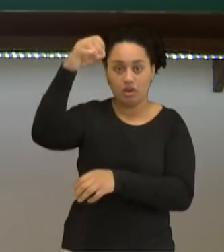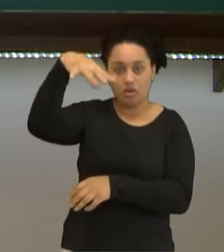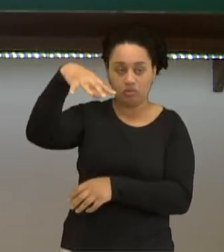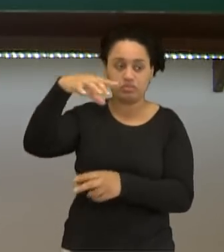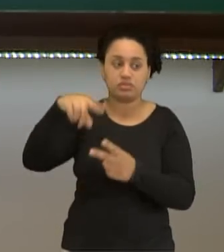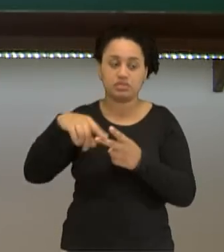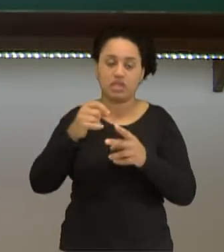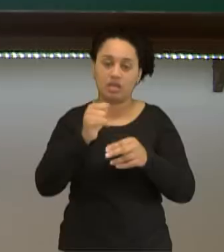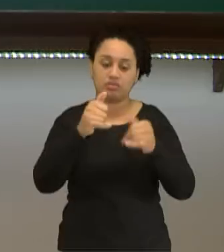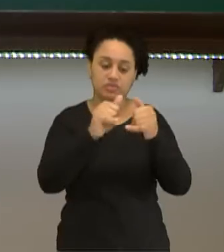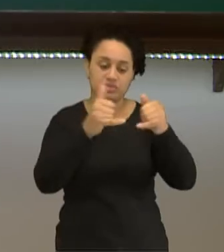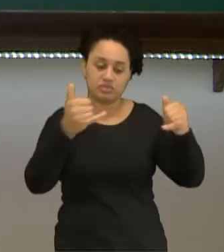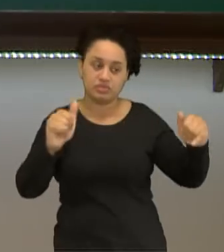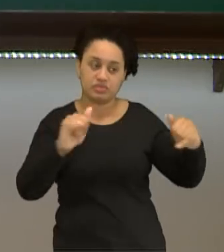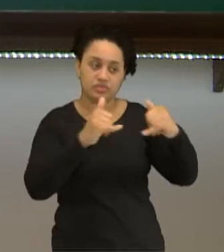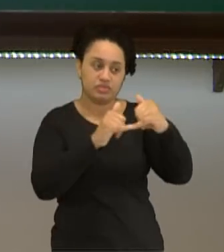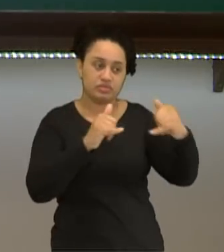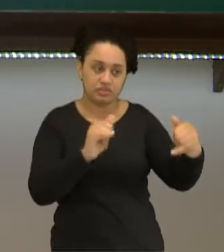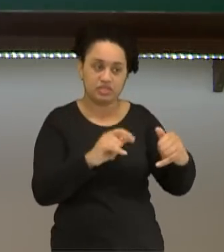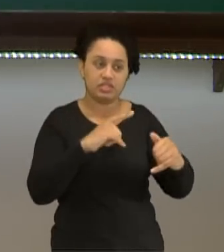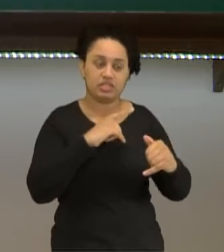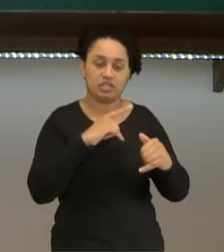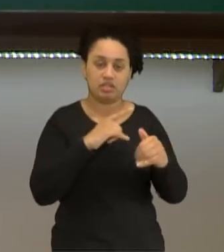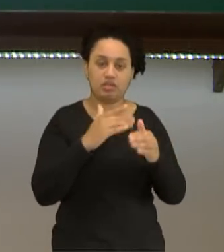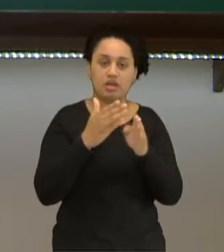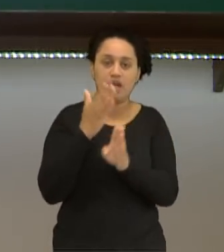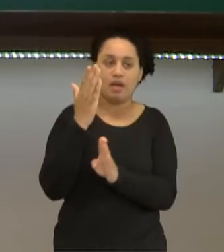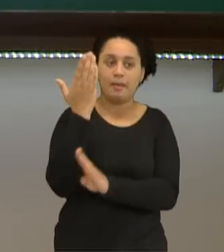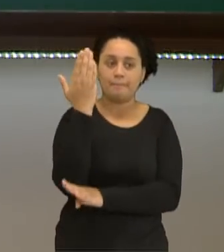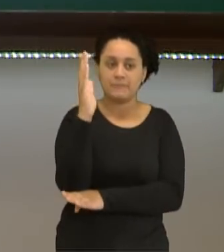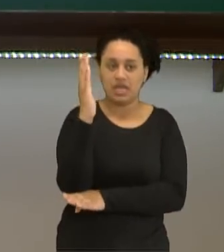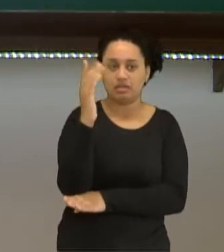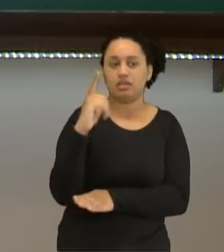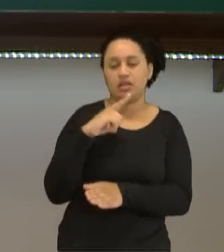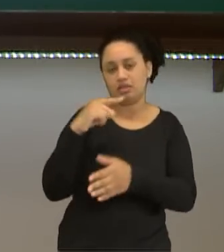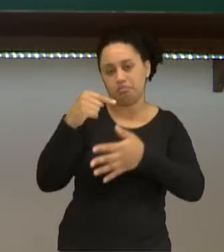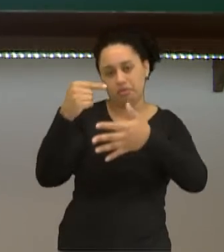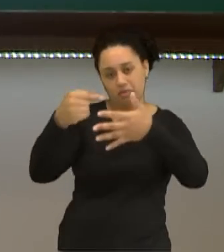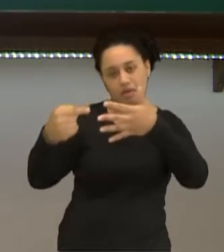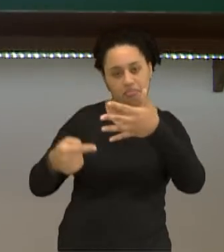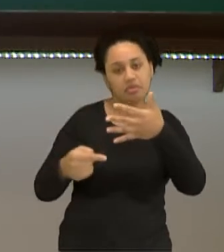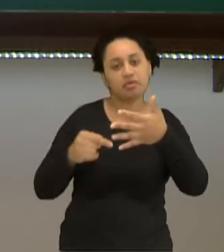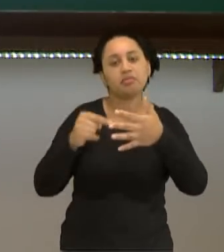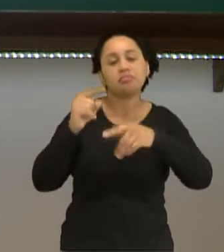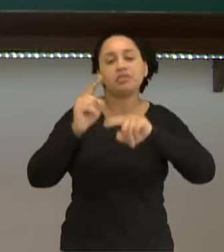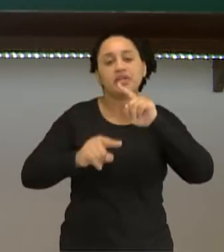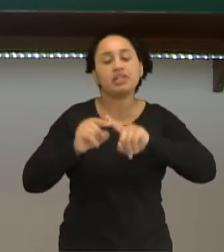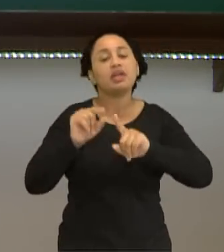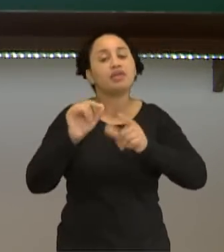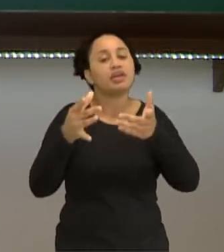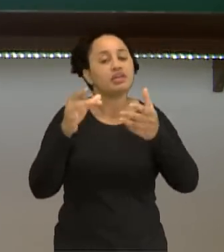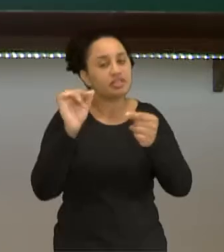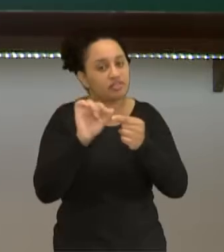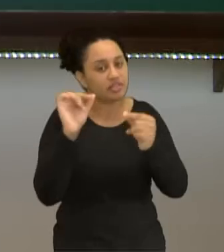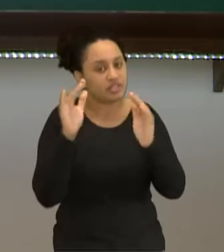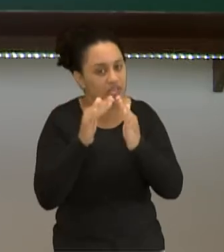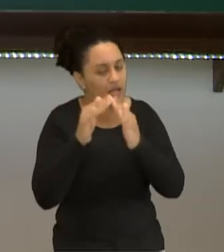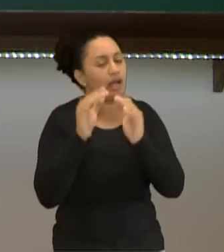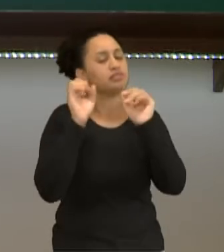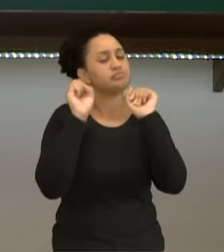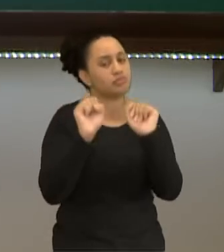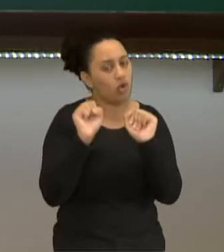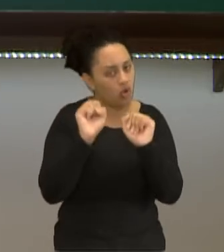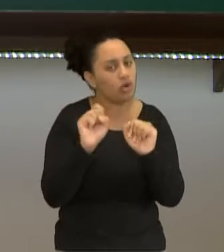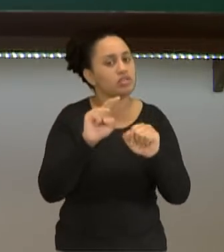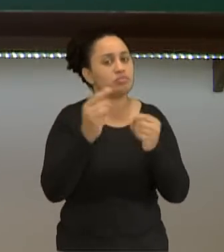fios, condutores, coloquei numa madeirinha. Todo o material está ali. Quem quiser fazer e socializar nas redes sociais, pode fazer.